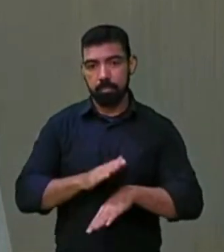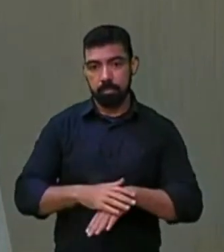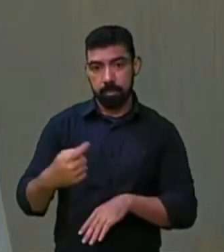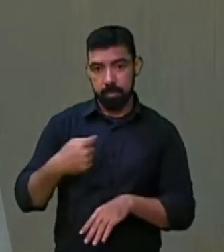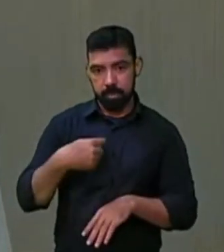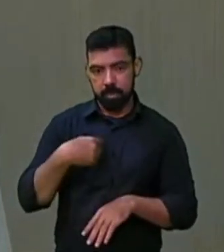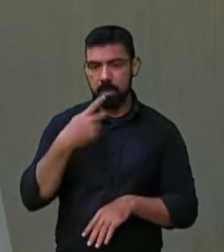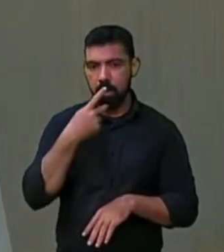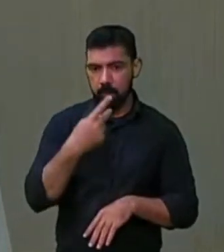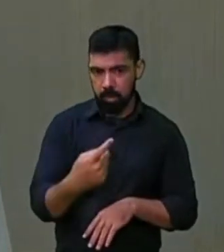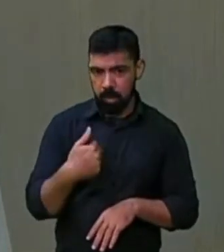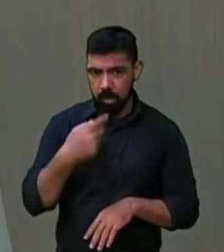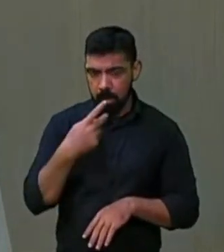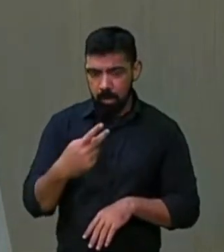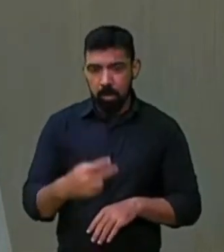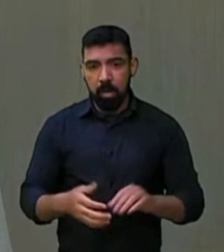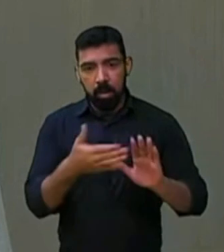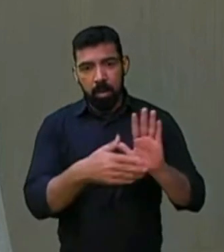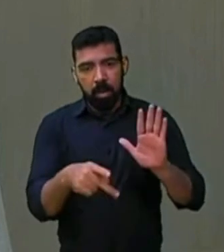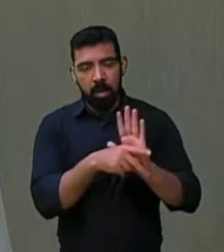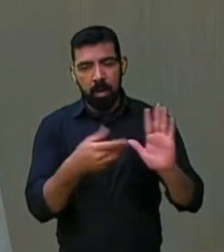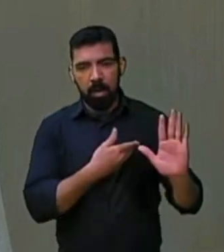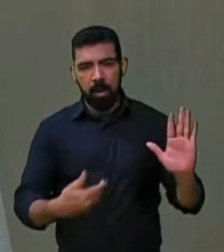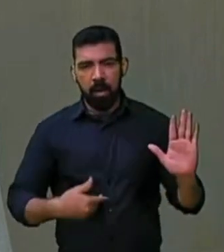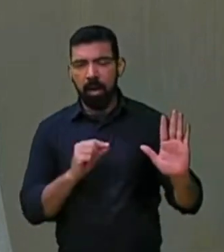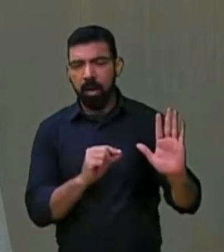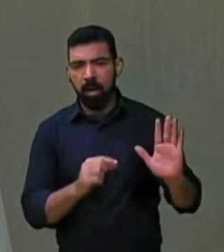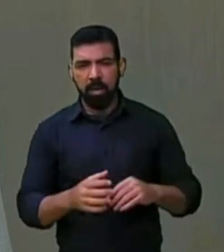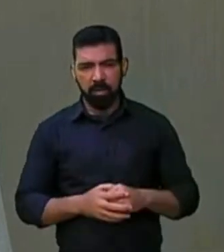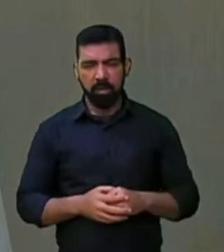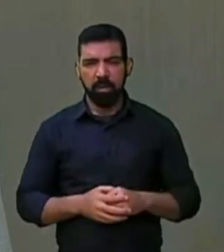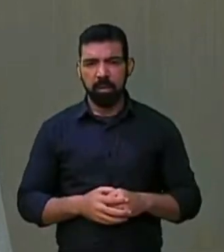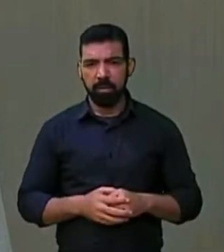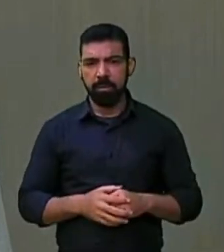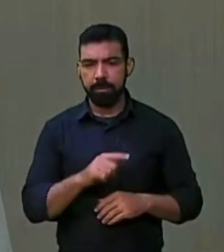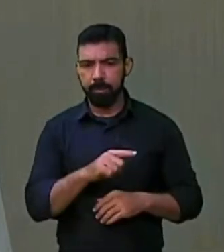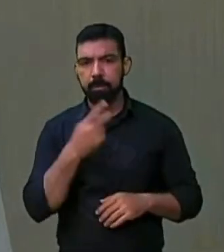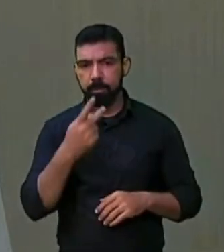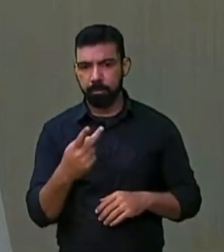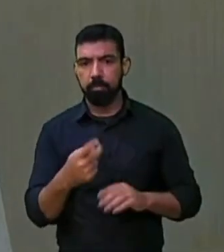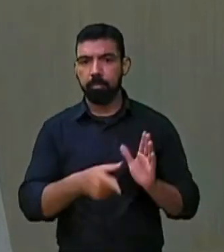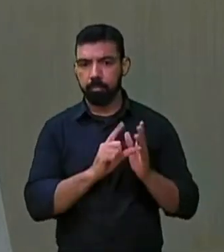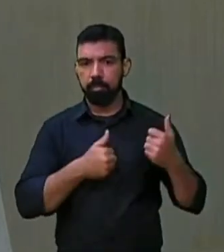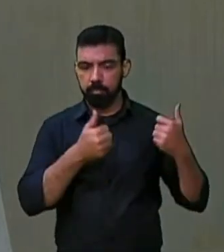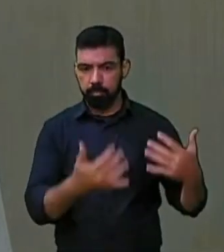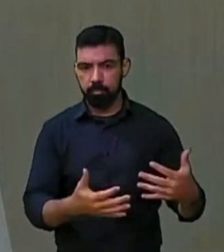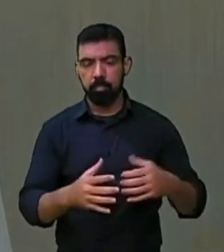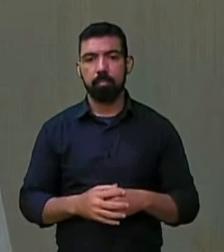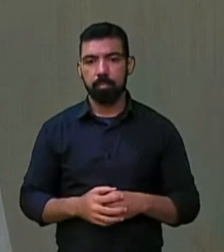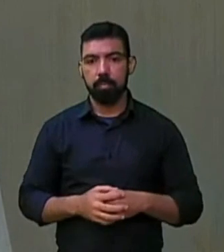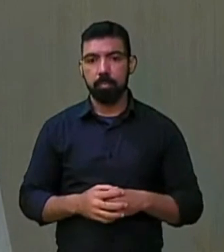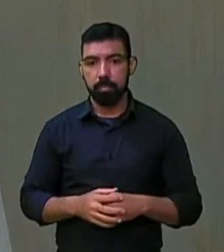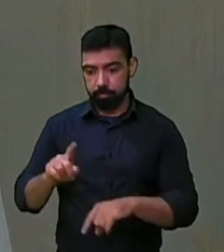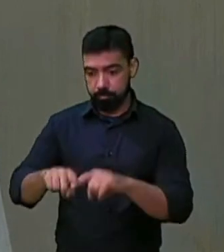estou afirmando, a mensagem do governador, ela afirma, ela confessa o que eu disse. Os